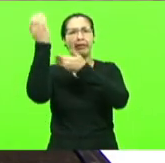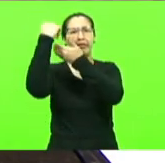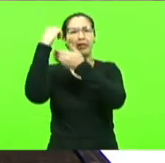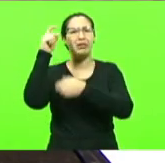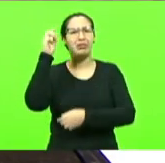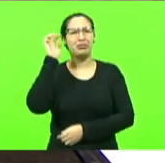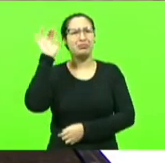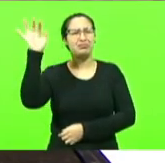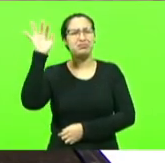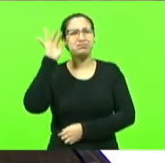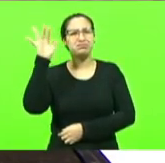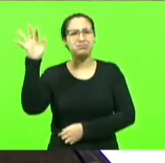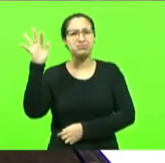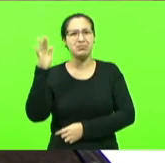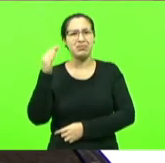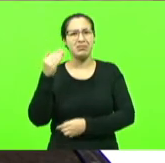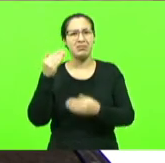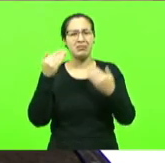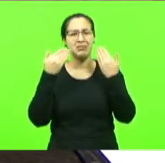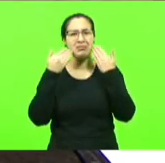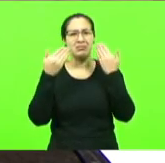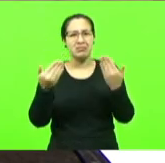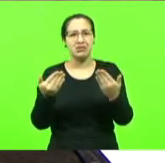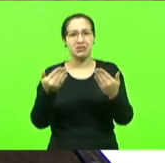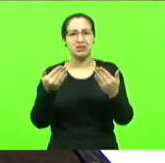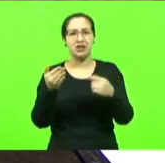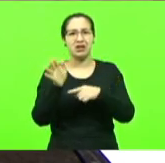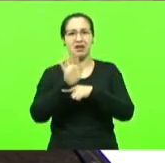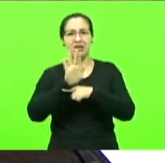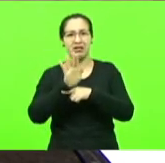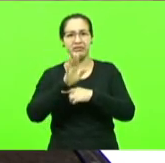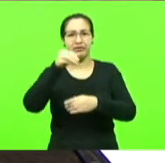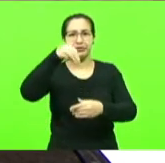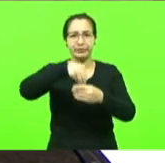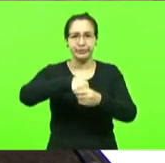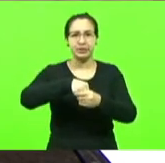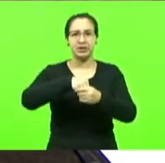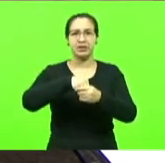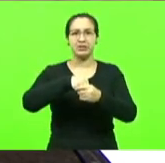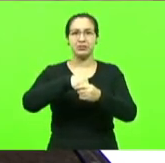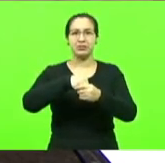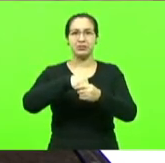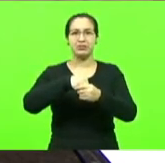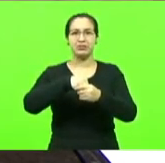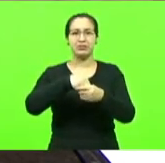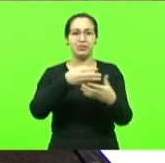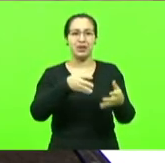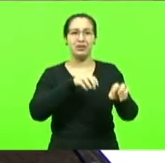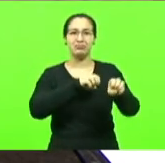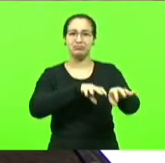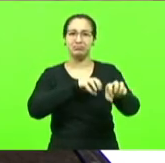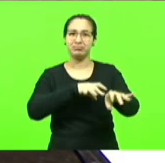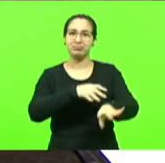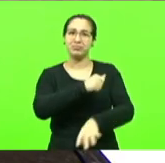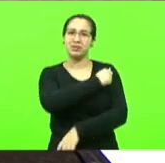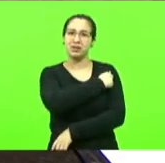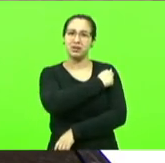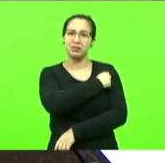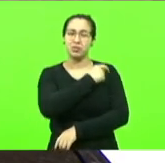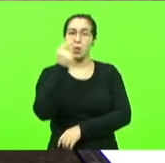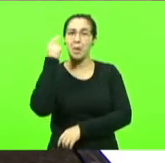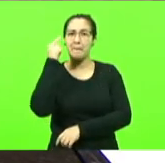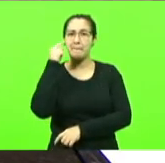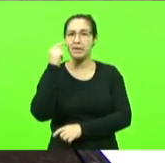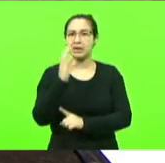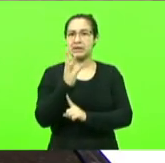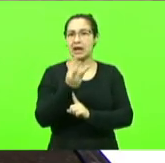transmitir esse tipo de mensagem para alunos dentro da sala de aula por mais que ele pense que é arte um homem com